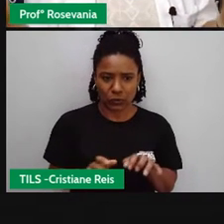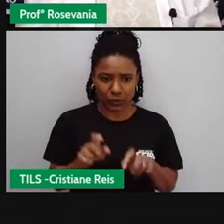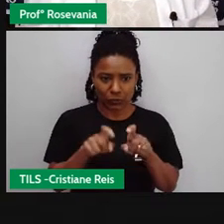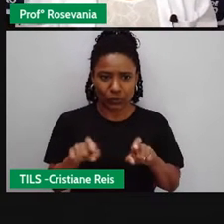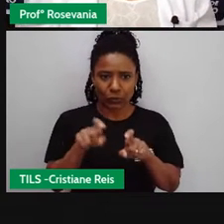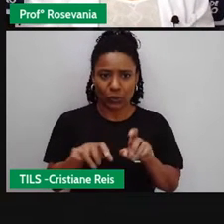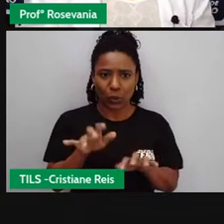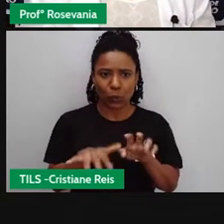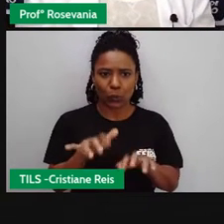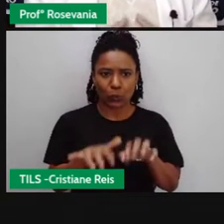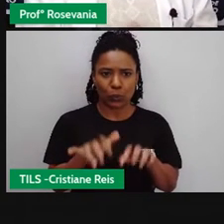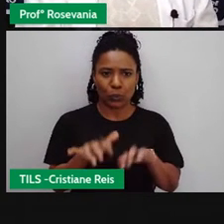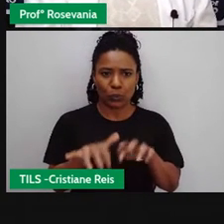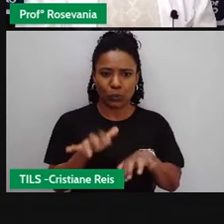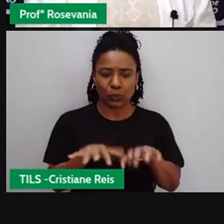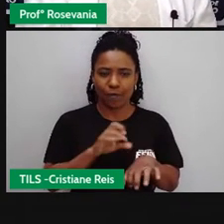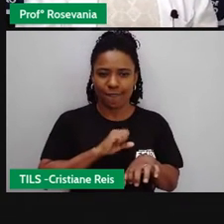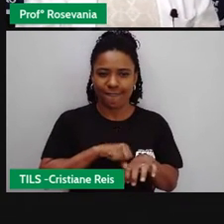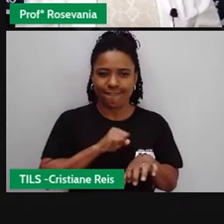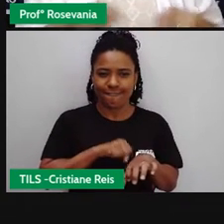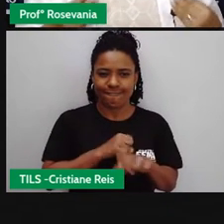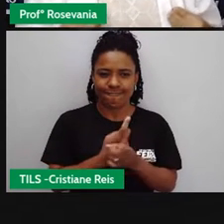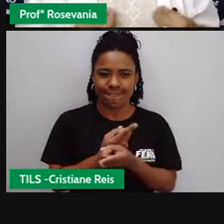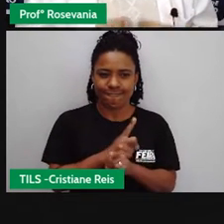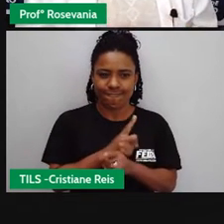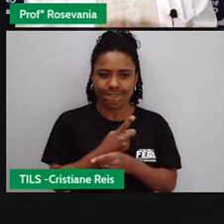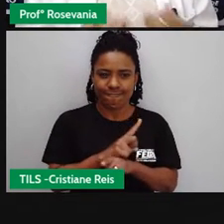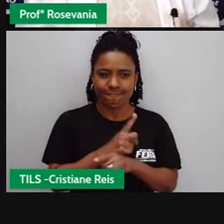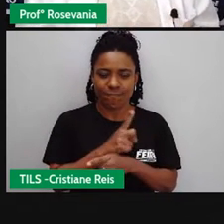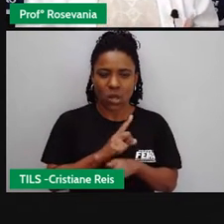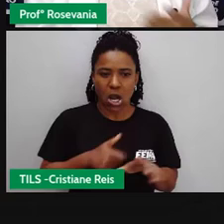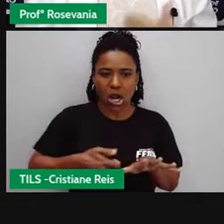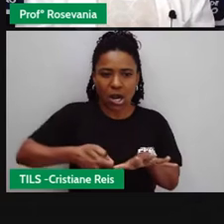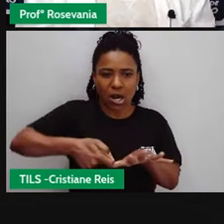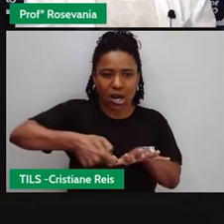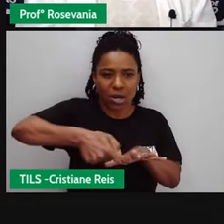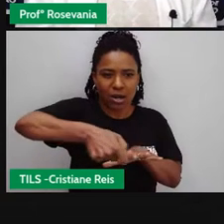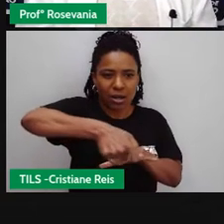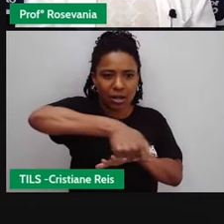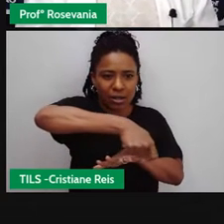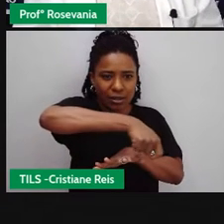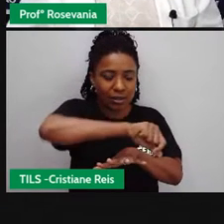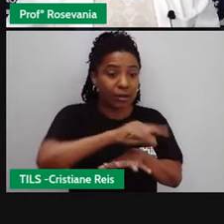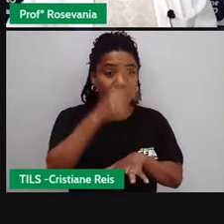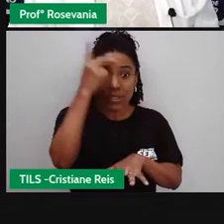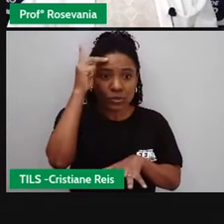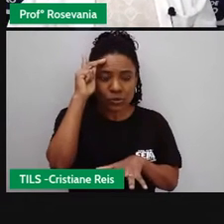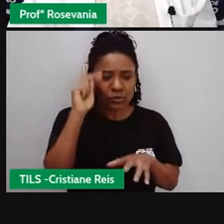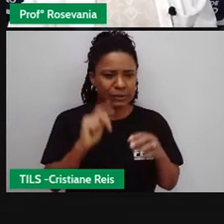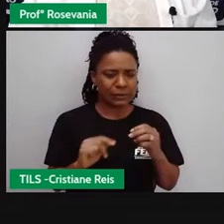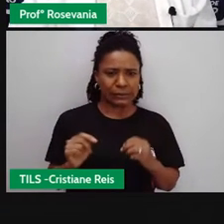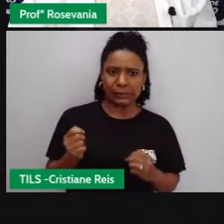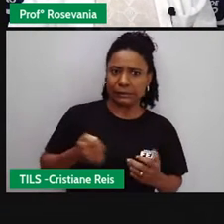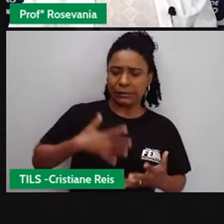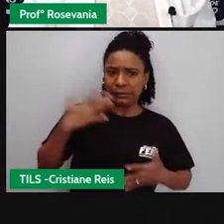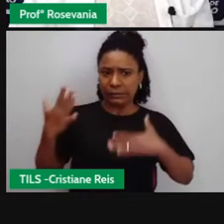essas informações que não são verdadeiras e que confunde, às vezes, né, as pessoas. Vamos lá?